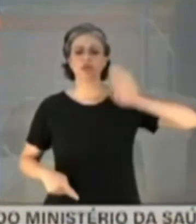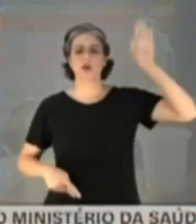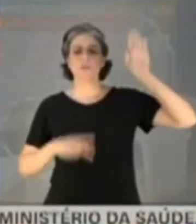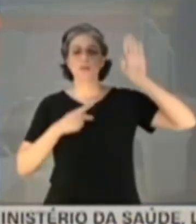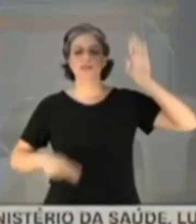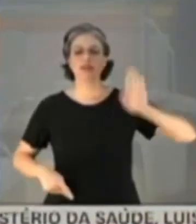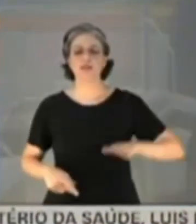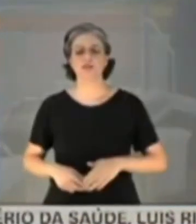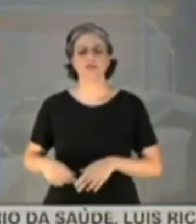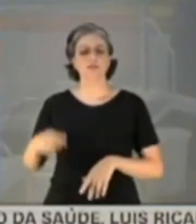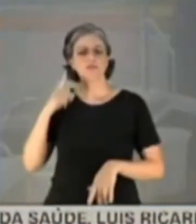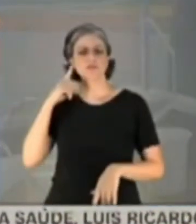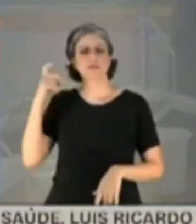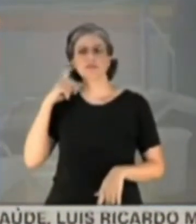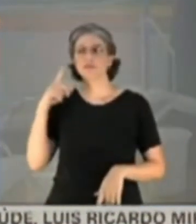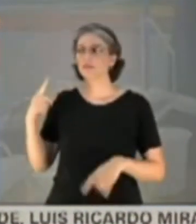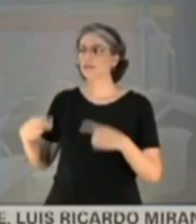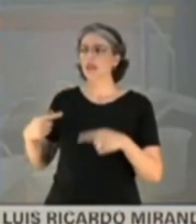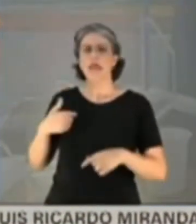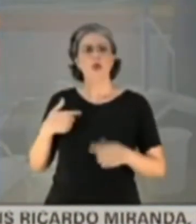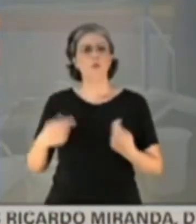preciso concluir, presidente. As... preciso...